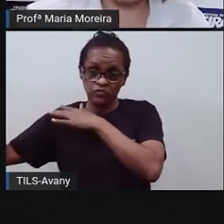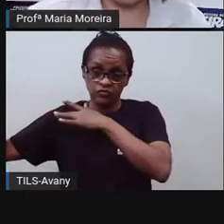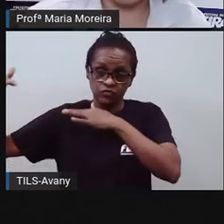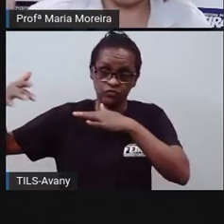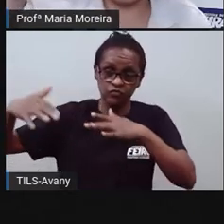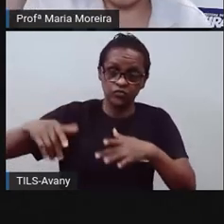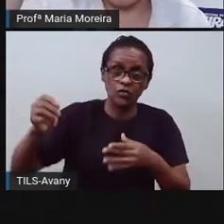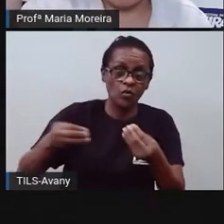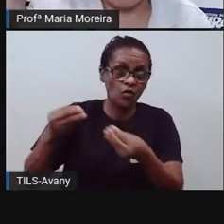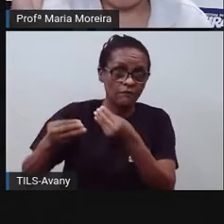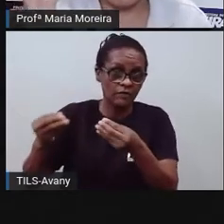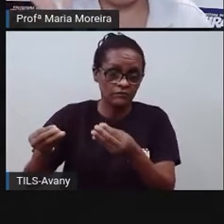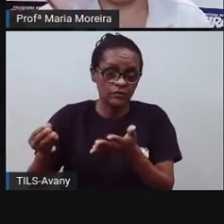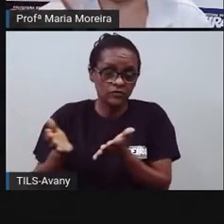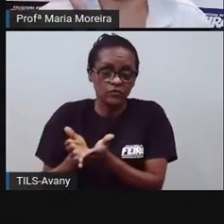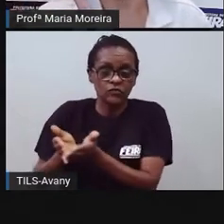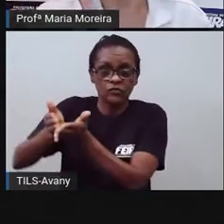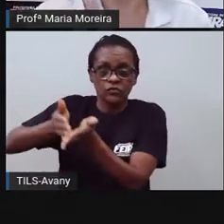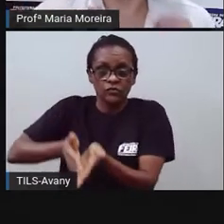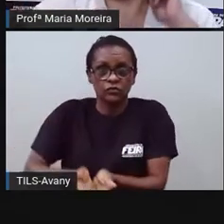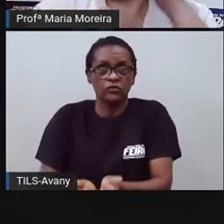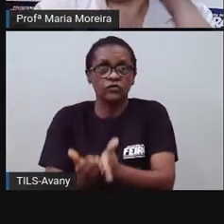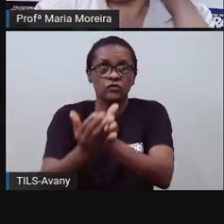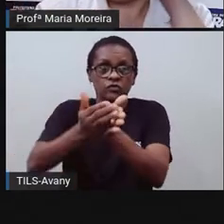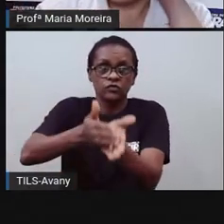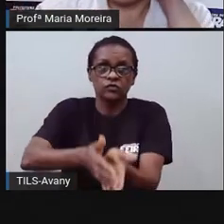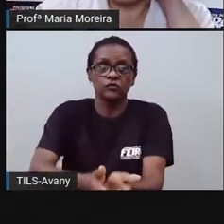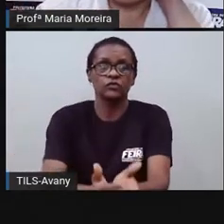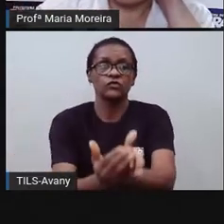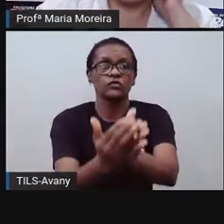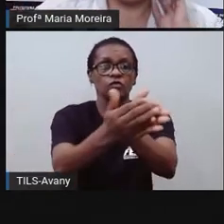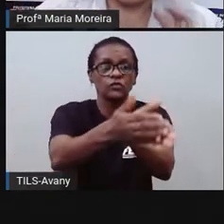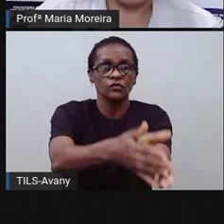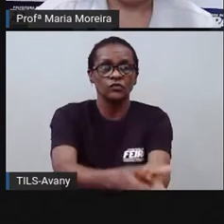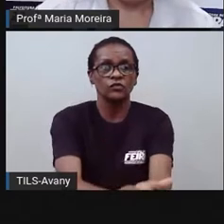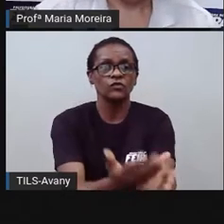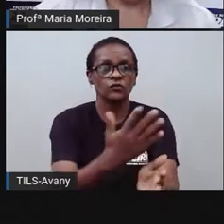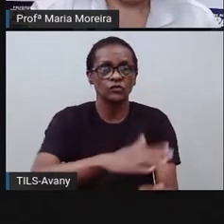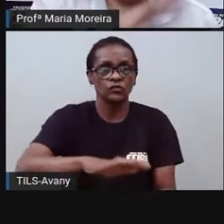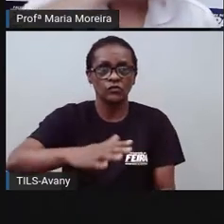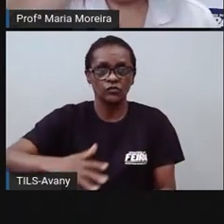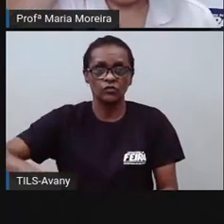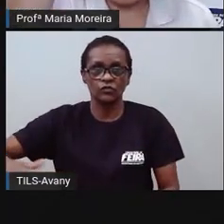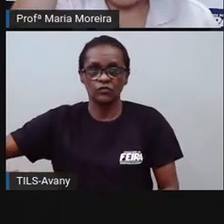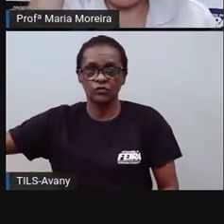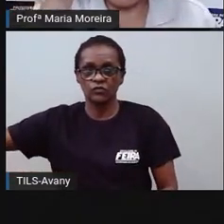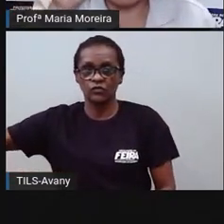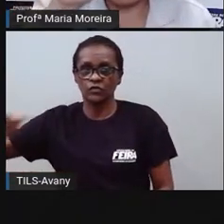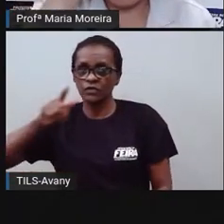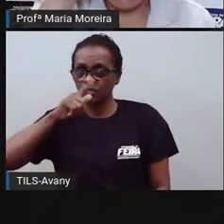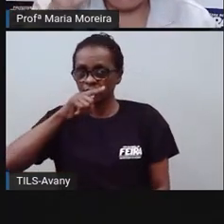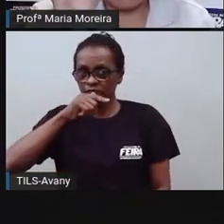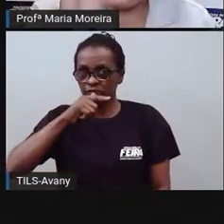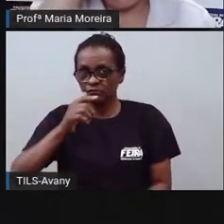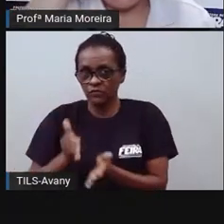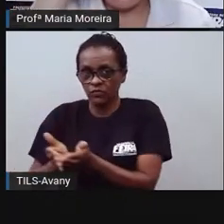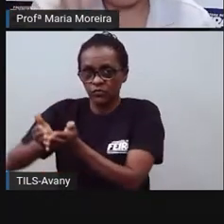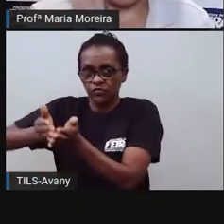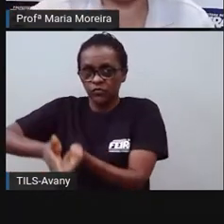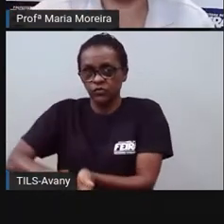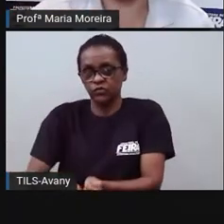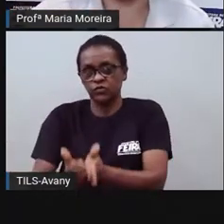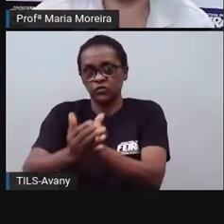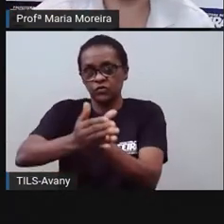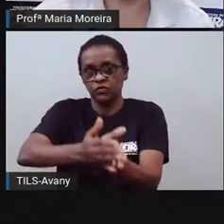navios negreiros, eles vinham ali pelo, vinham pelo oceano, vinham pelo mar e essas, né? Essas regiões, esses